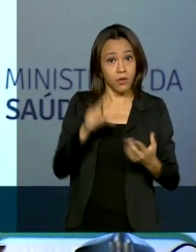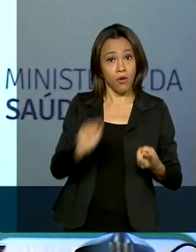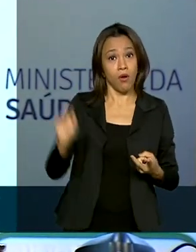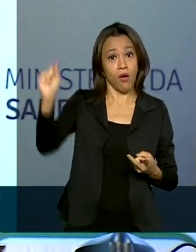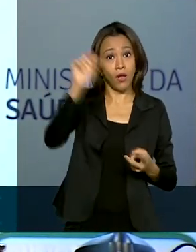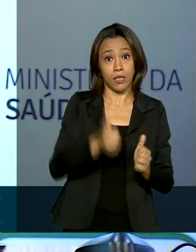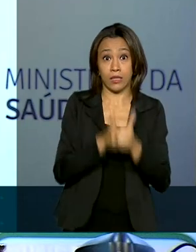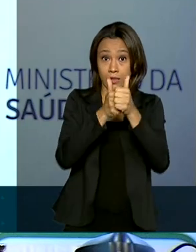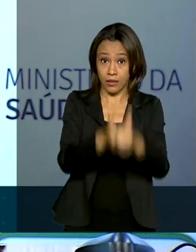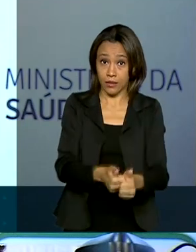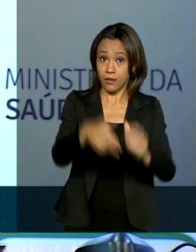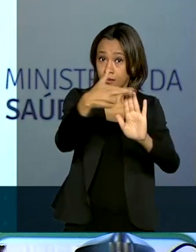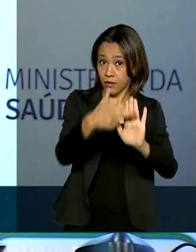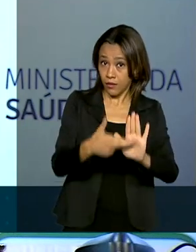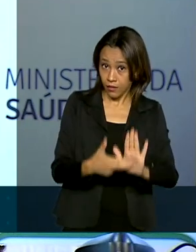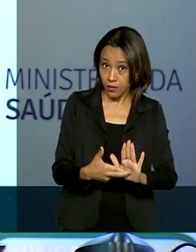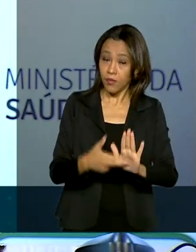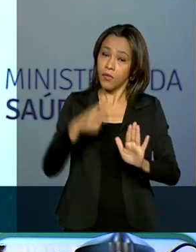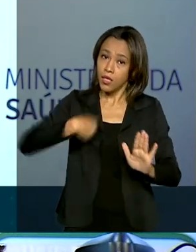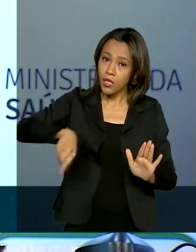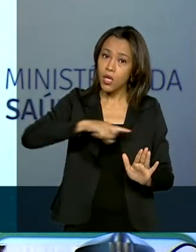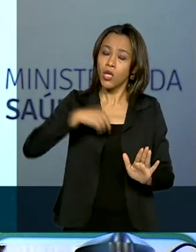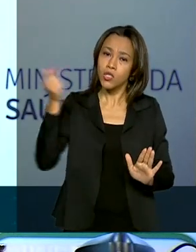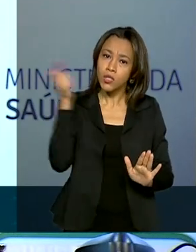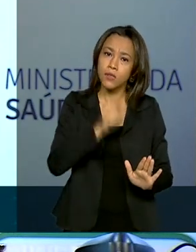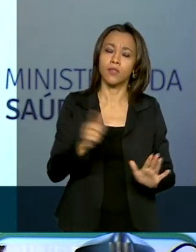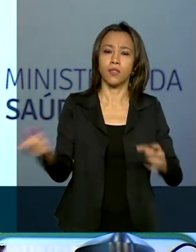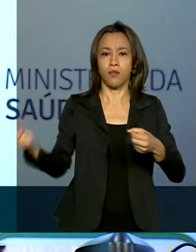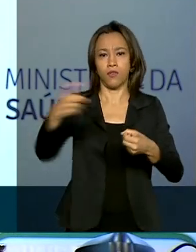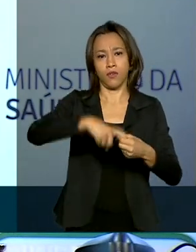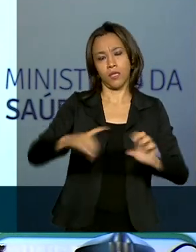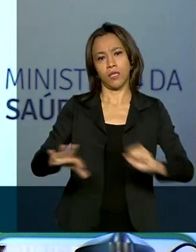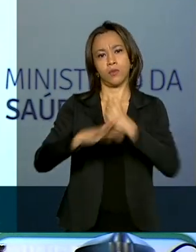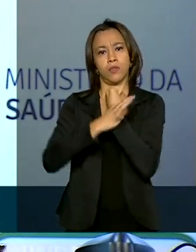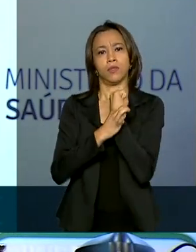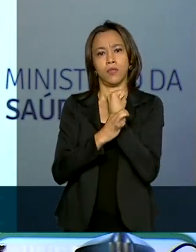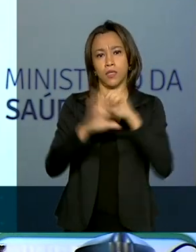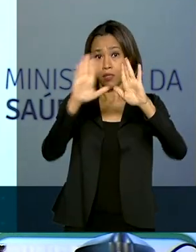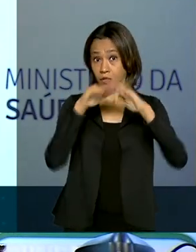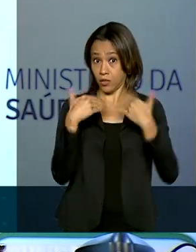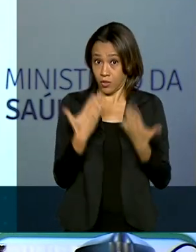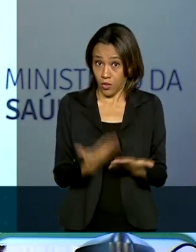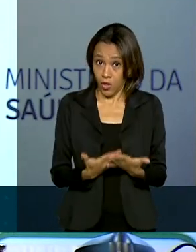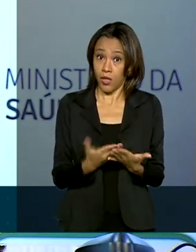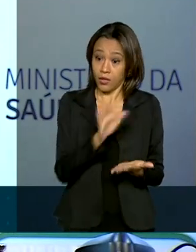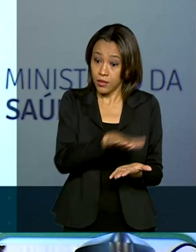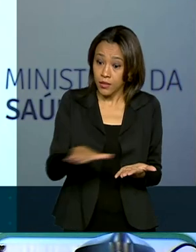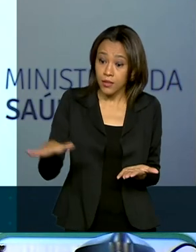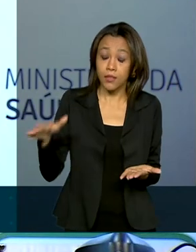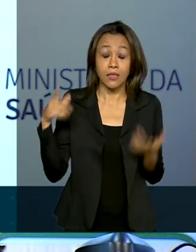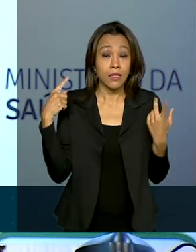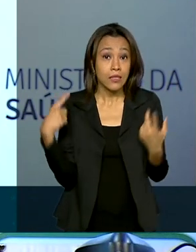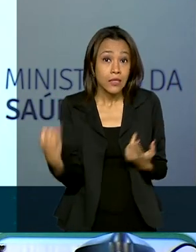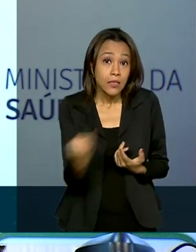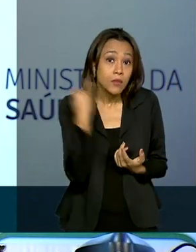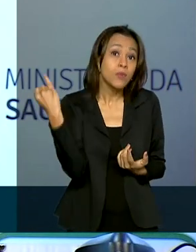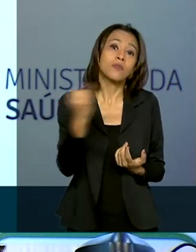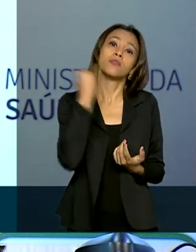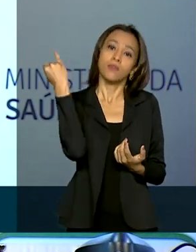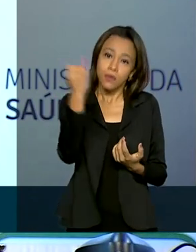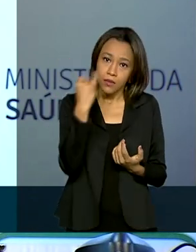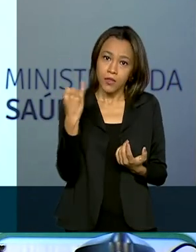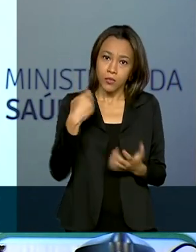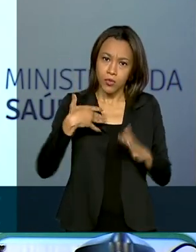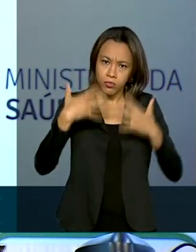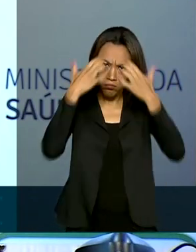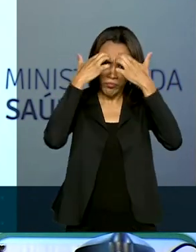aspectos, para que nós tenhamos um retorno seguro à atividade escolar, que é tão importante também para